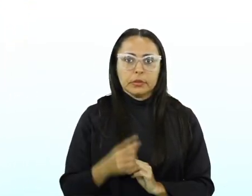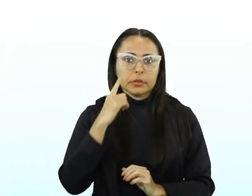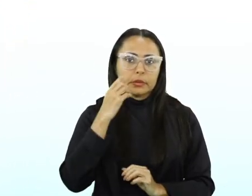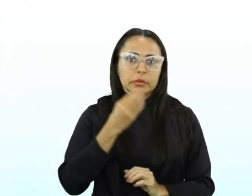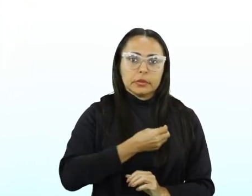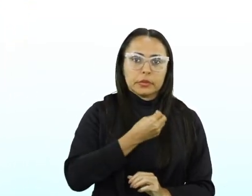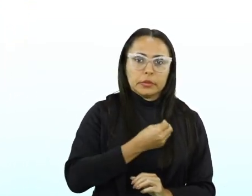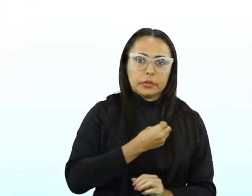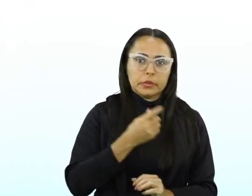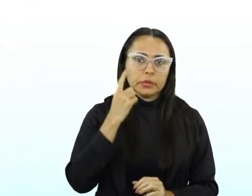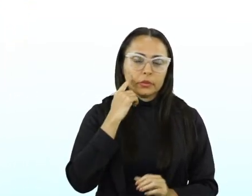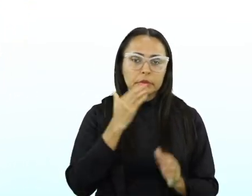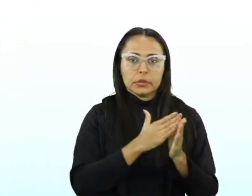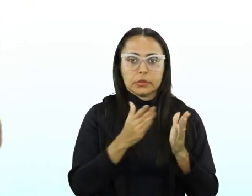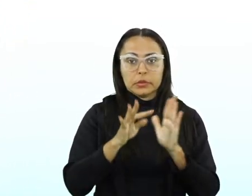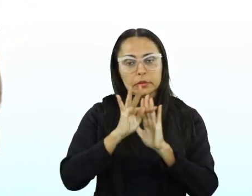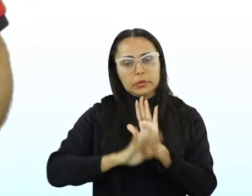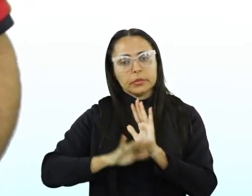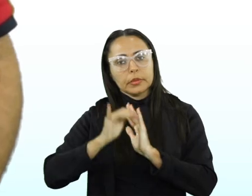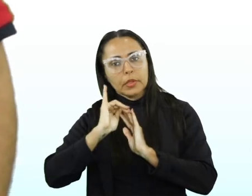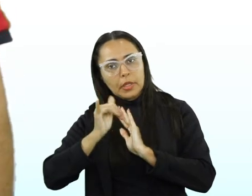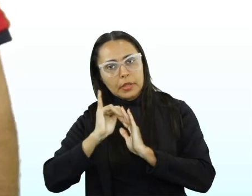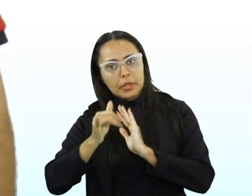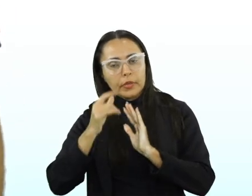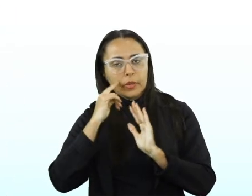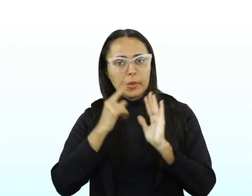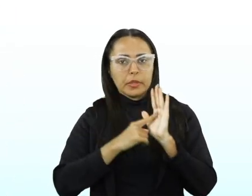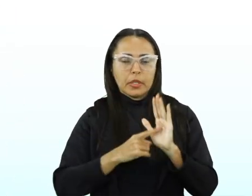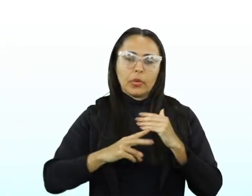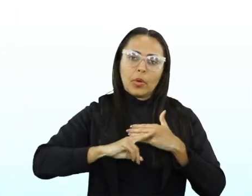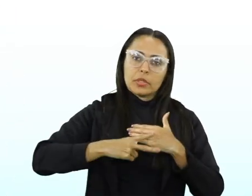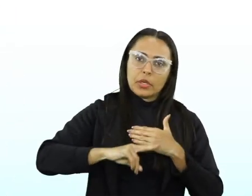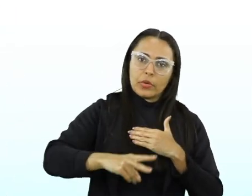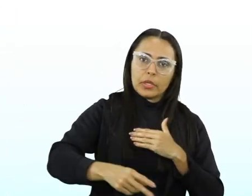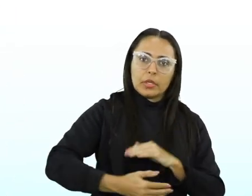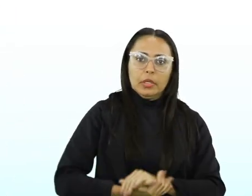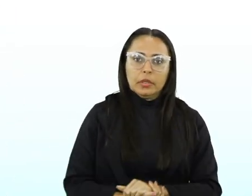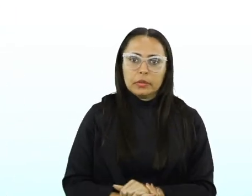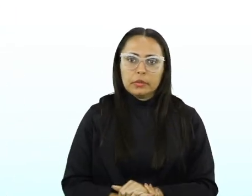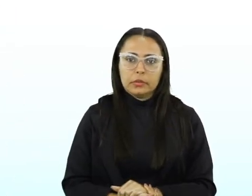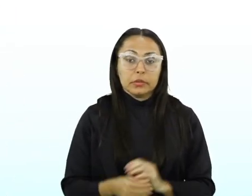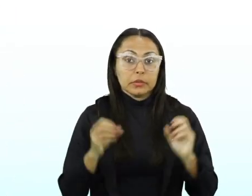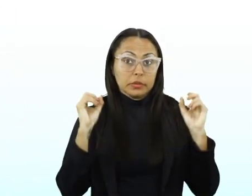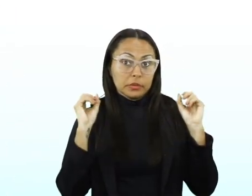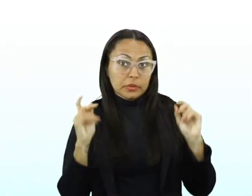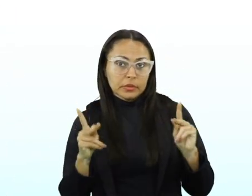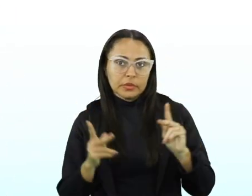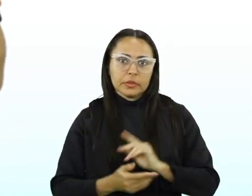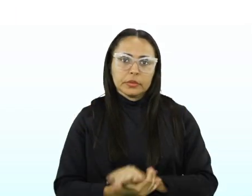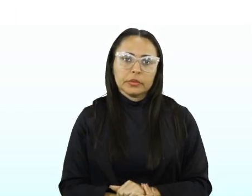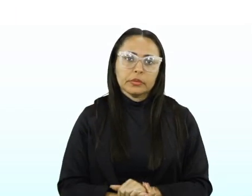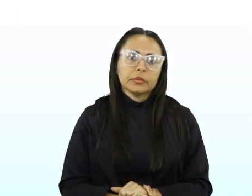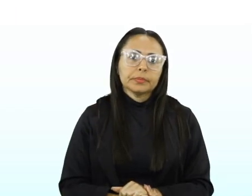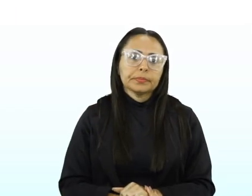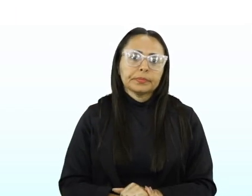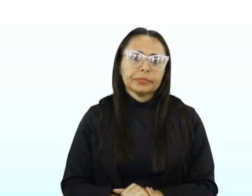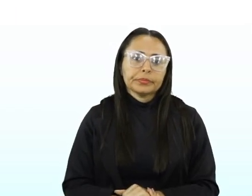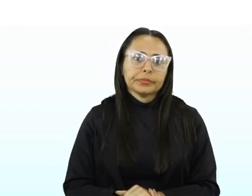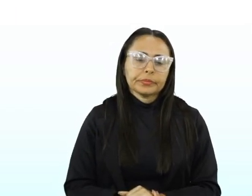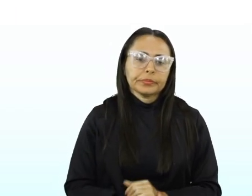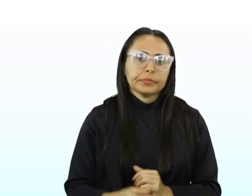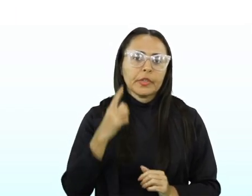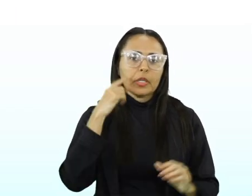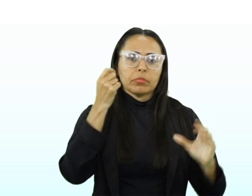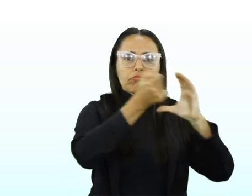em comum entre eles é que o texto é narrativo, ele apresenta uma sequência narrativa, ok? Dá uma olhada lá. Texto